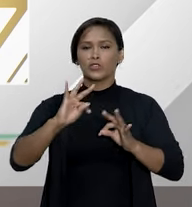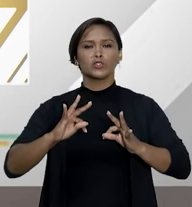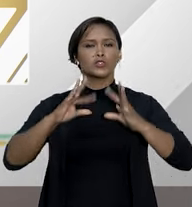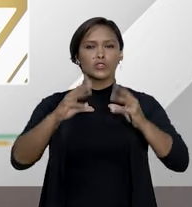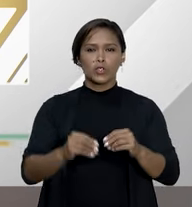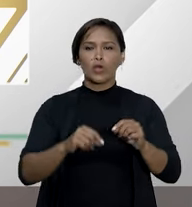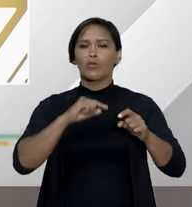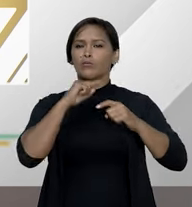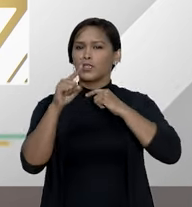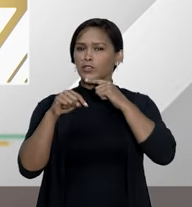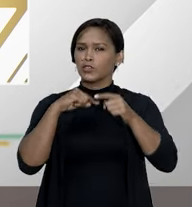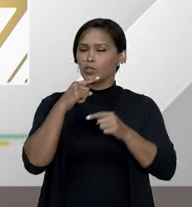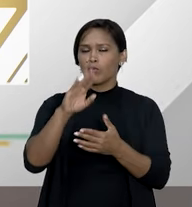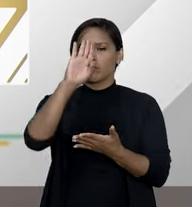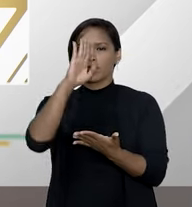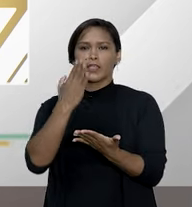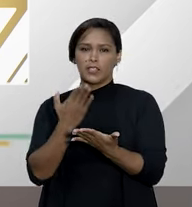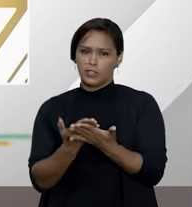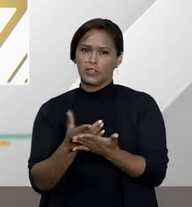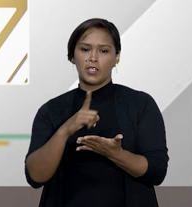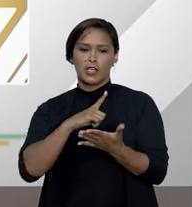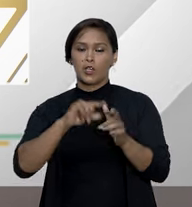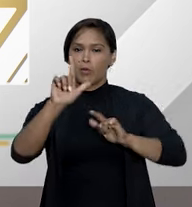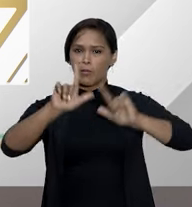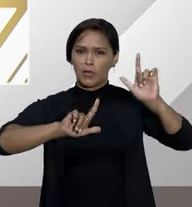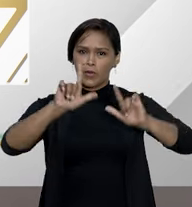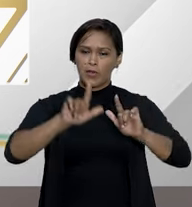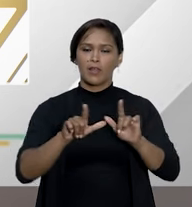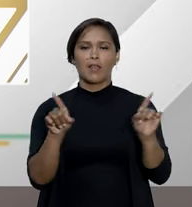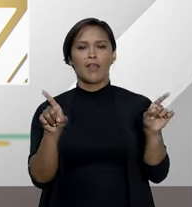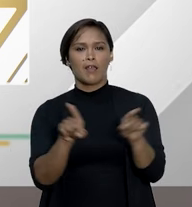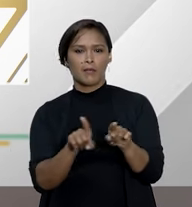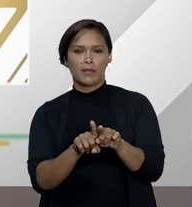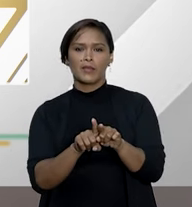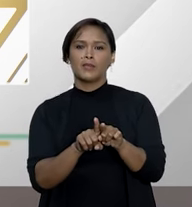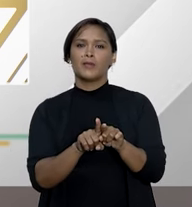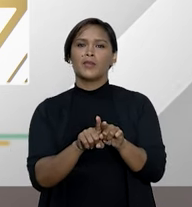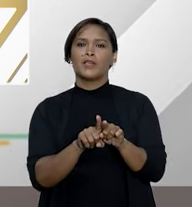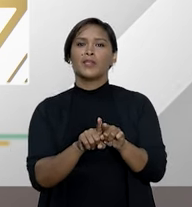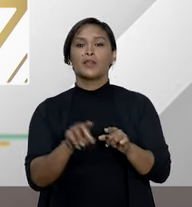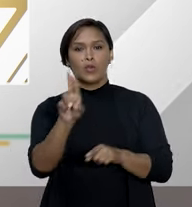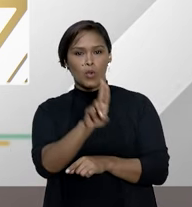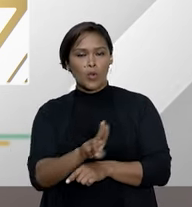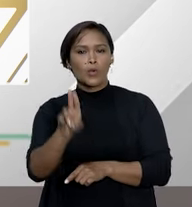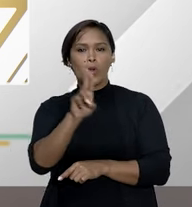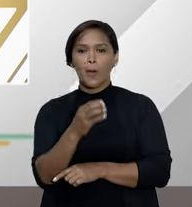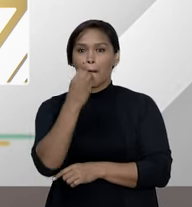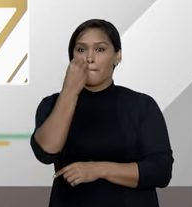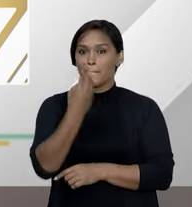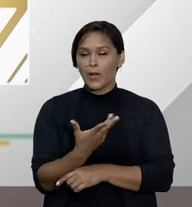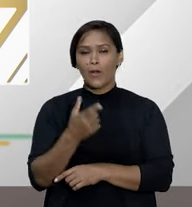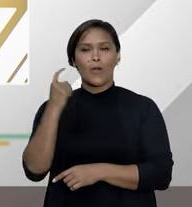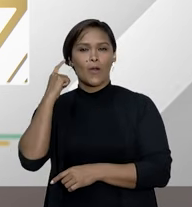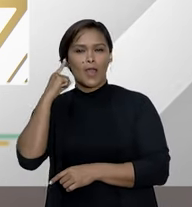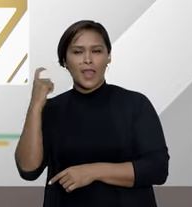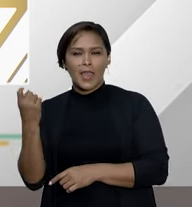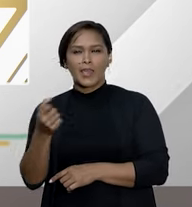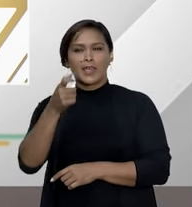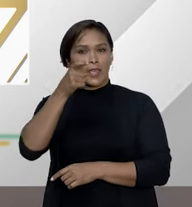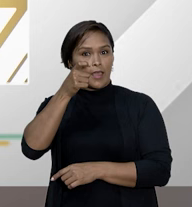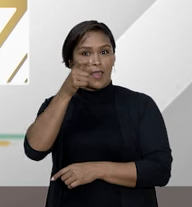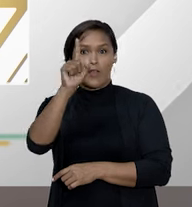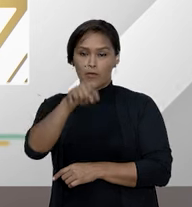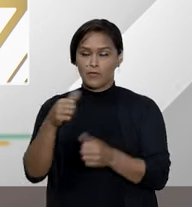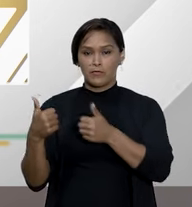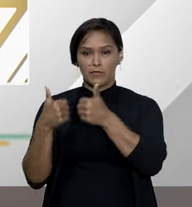dentro da expectativa do programa e que seja útil aos ouvintes é um programa